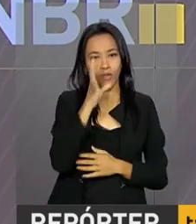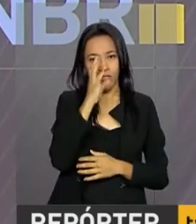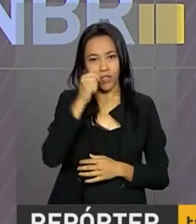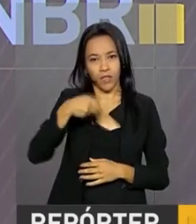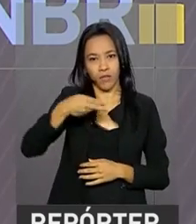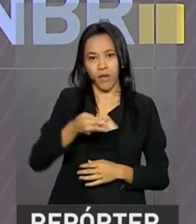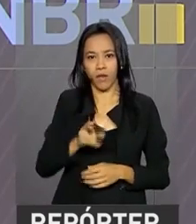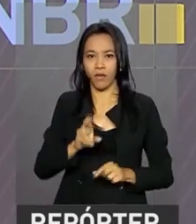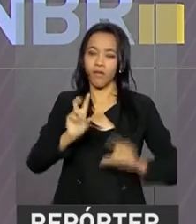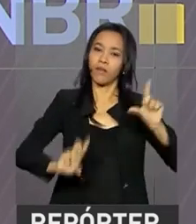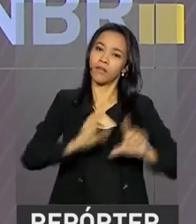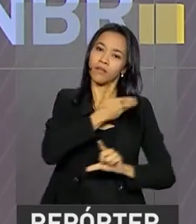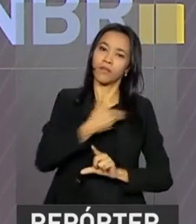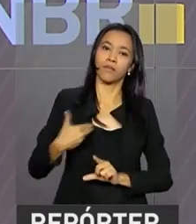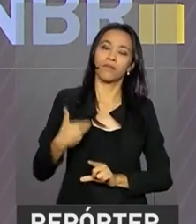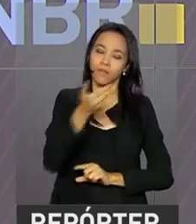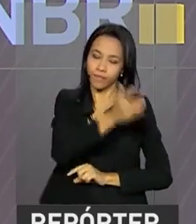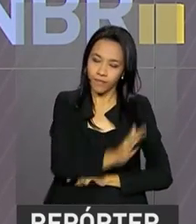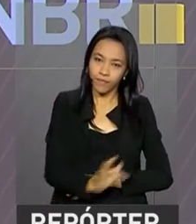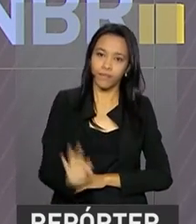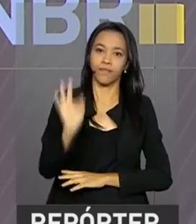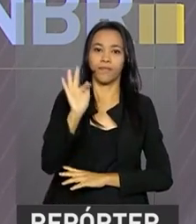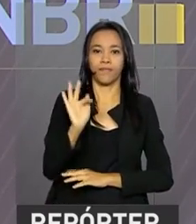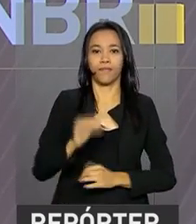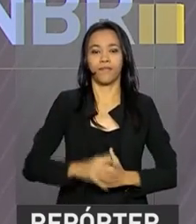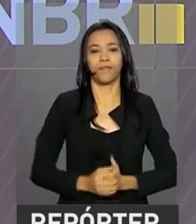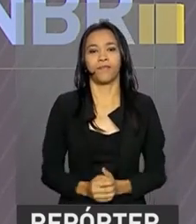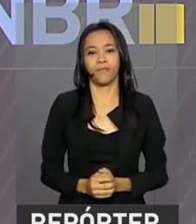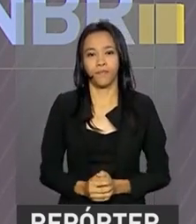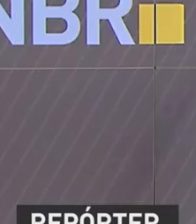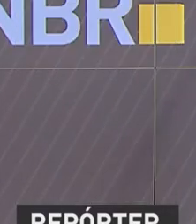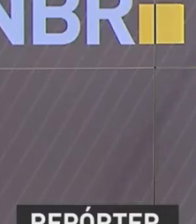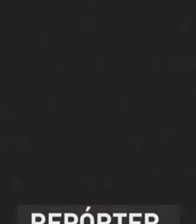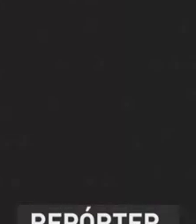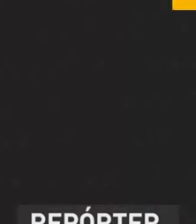gente aqui na TV NBR, a TV do Governo Federal.